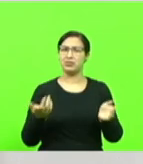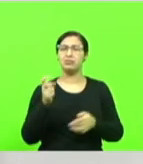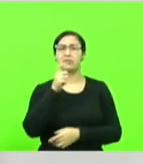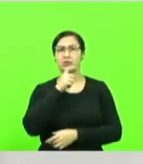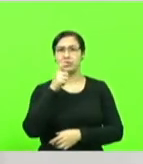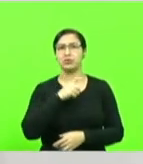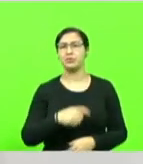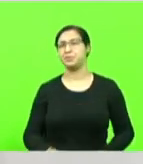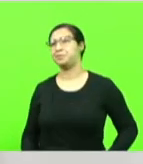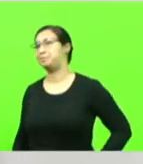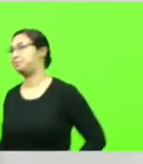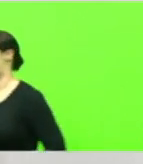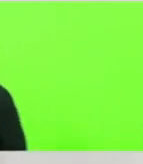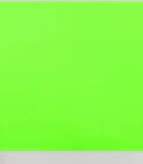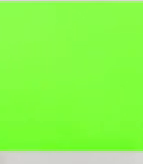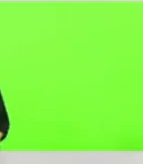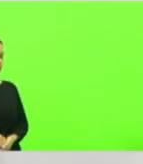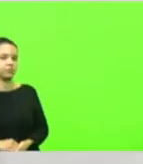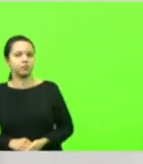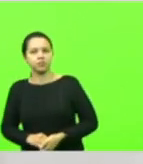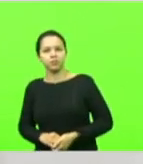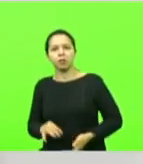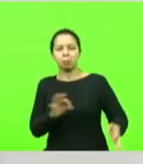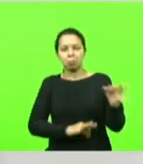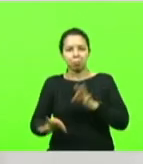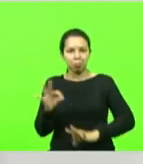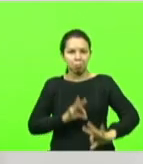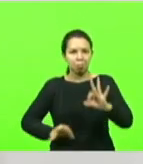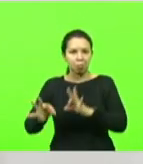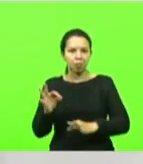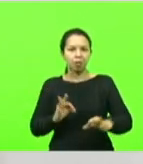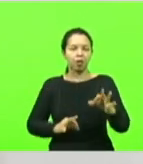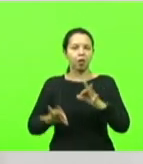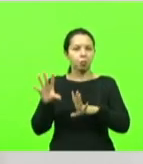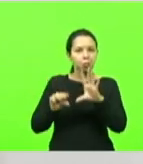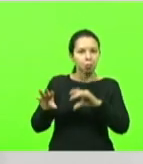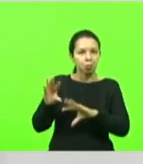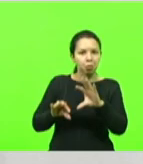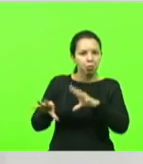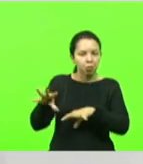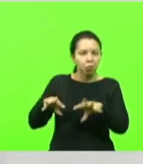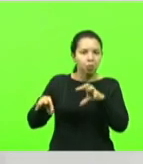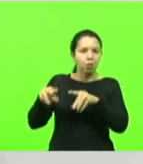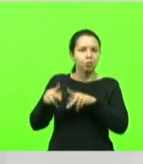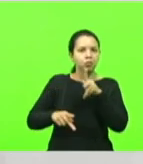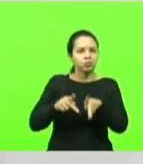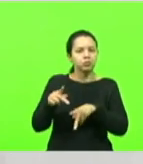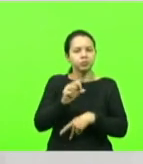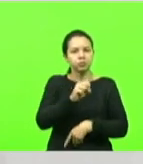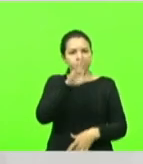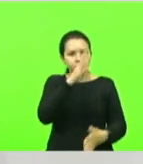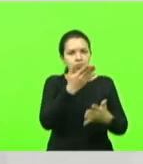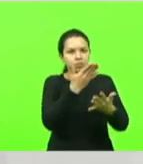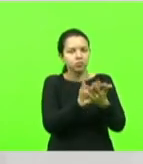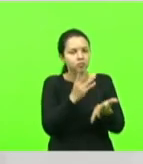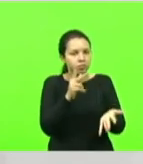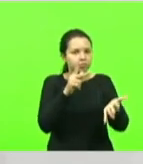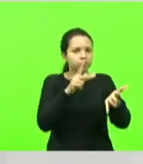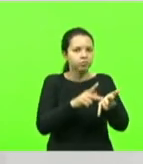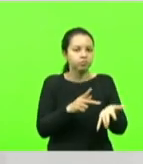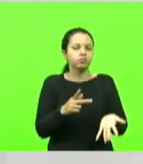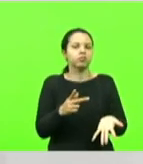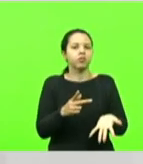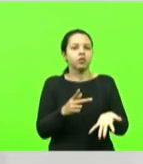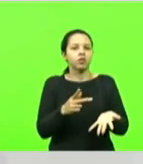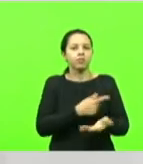Ele faz uma engenharia para fazer os catarinenses acreditar de que, efetivamente, o governo recuperou aqueles 33 milhões de reais.